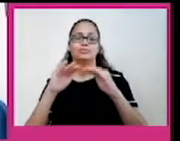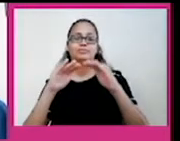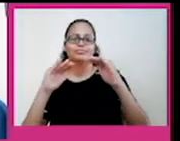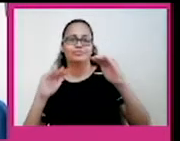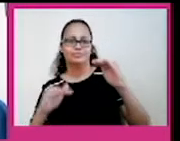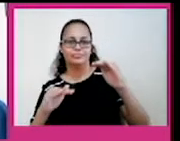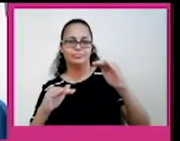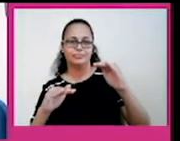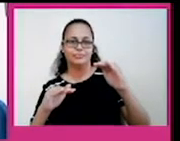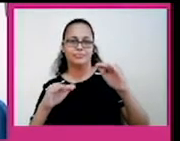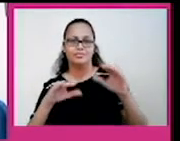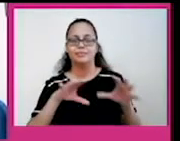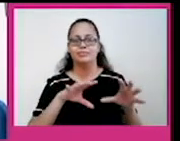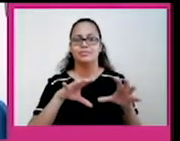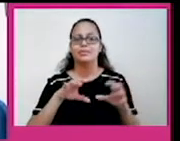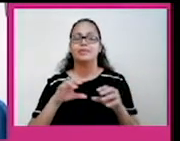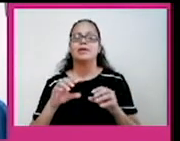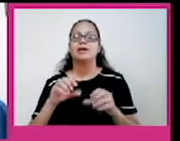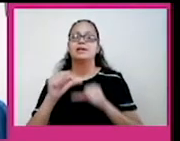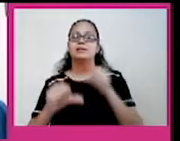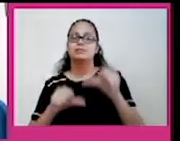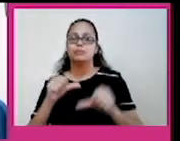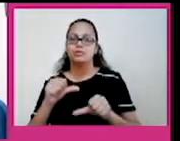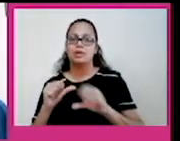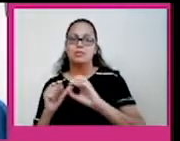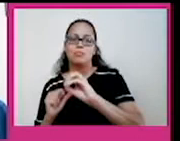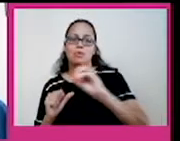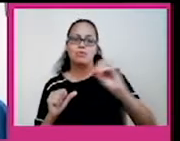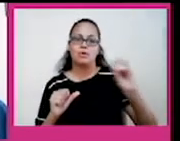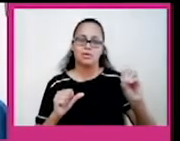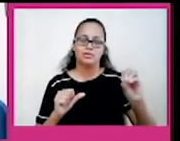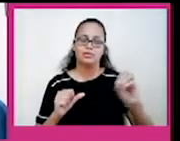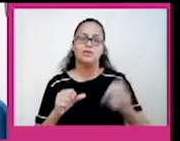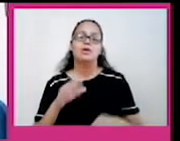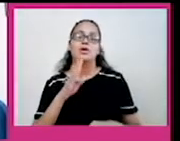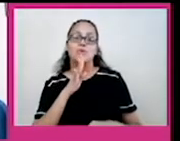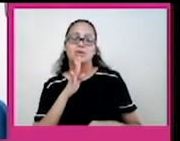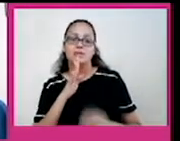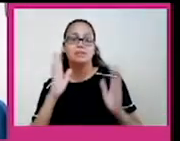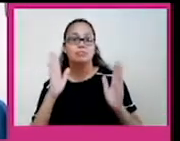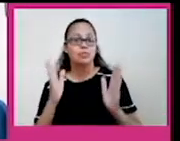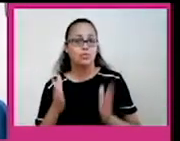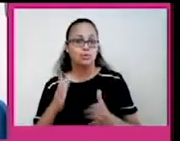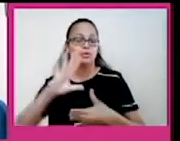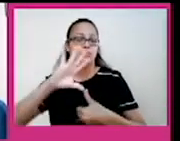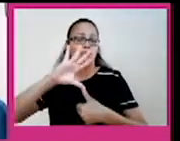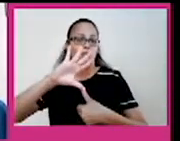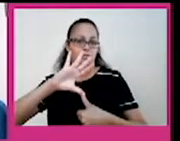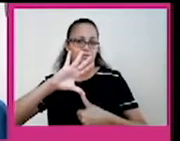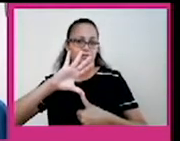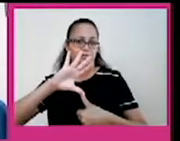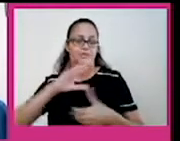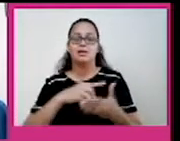se deslocaram para o Oeste, dando origem ao que conhecemos hoje de continente americano. Essa citação aqui está na página